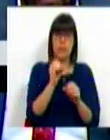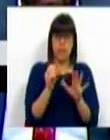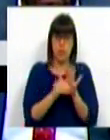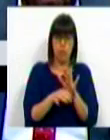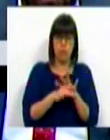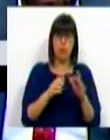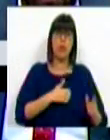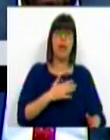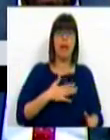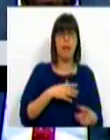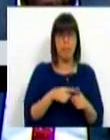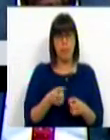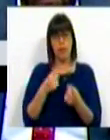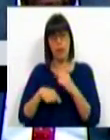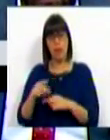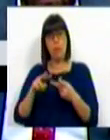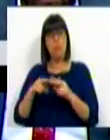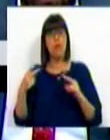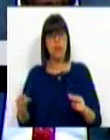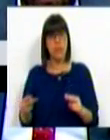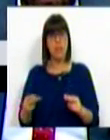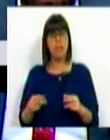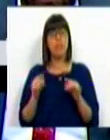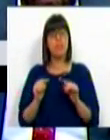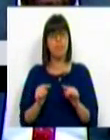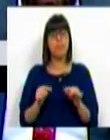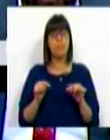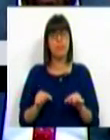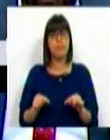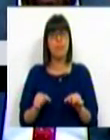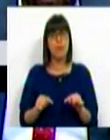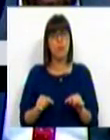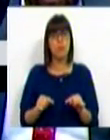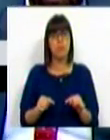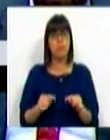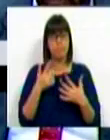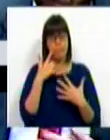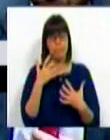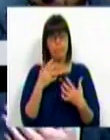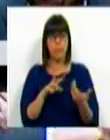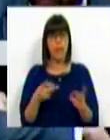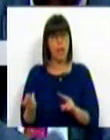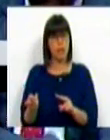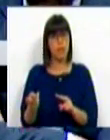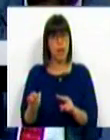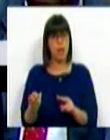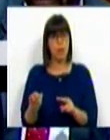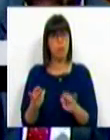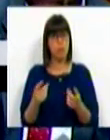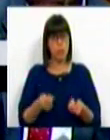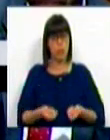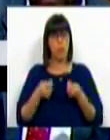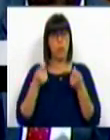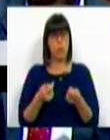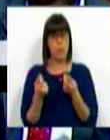fundos, quer para as empresas, quer para os municípios. Isso hoje está profundamente alterado. E os